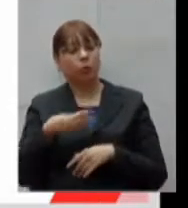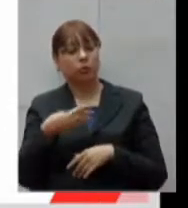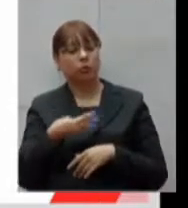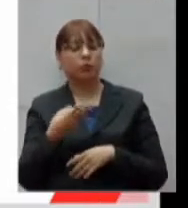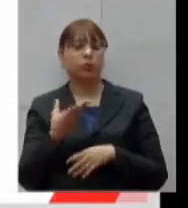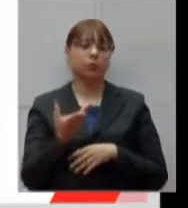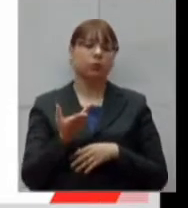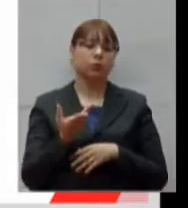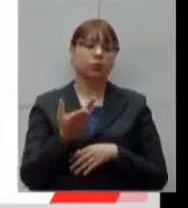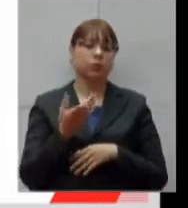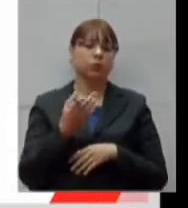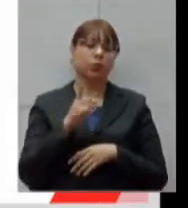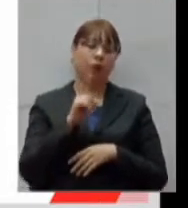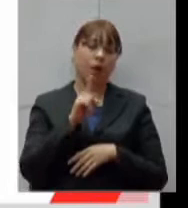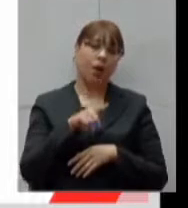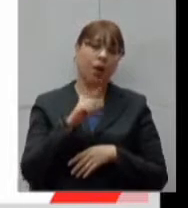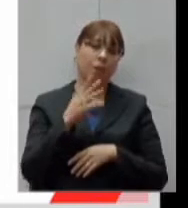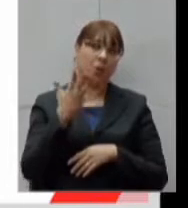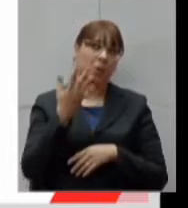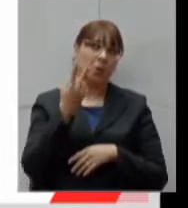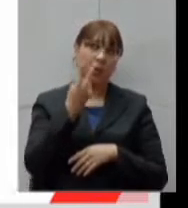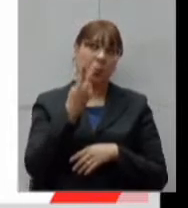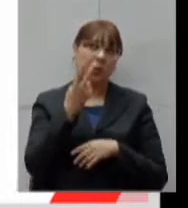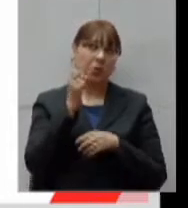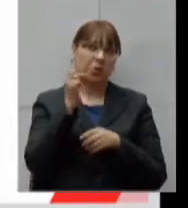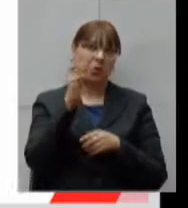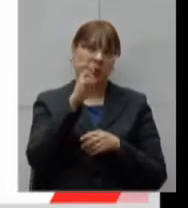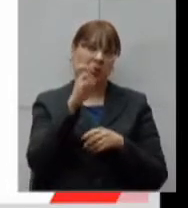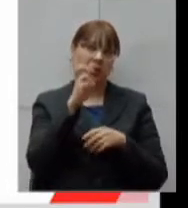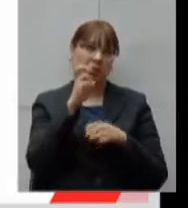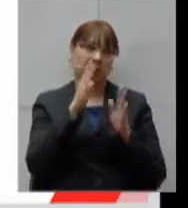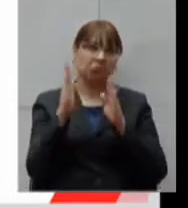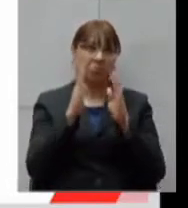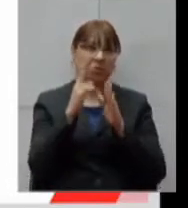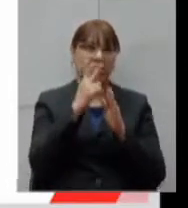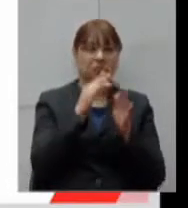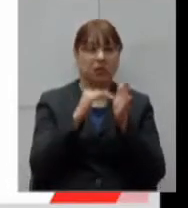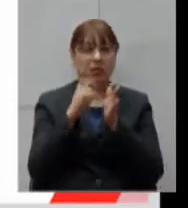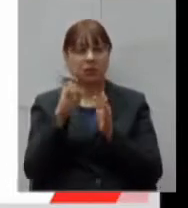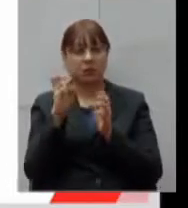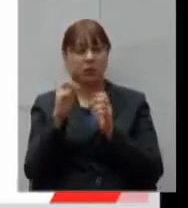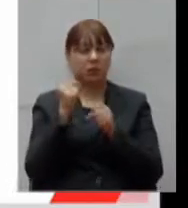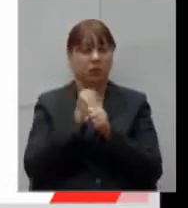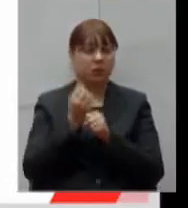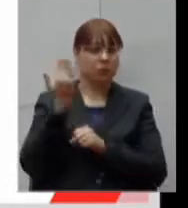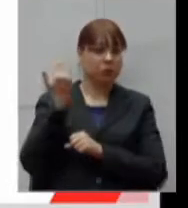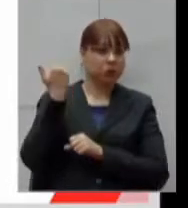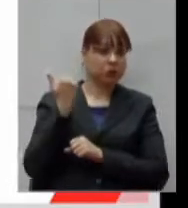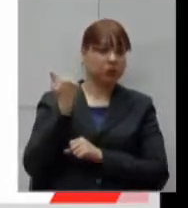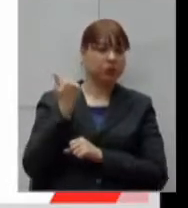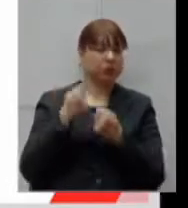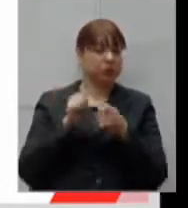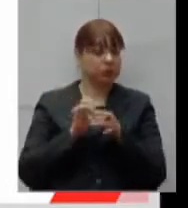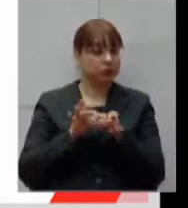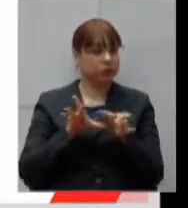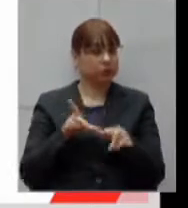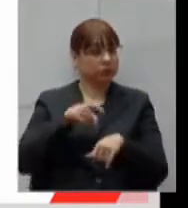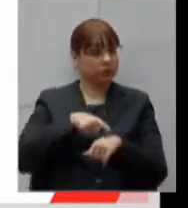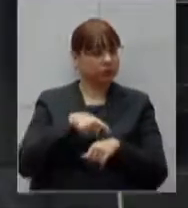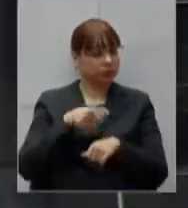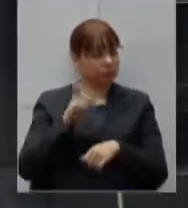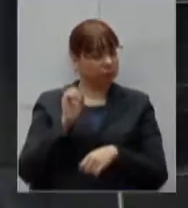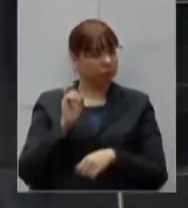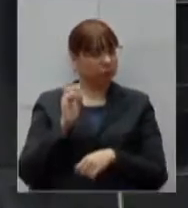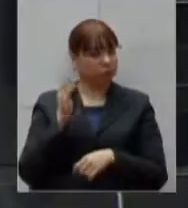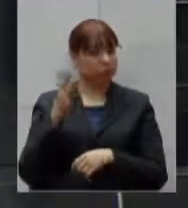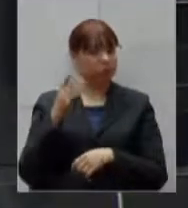últimos cinco anos. E tudo isso com a disponibilização em tempo real das informações